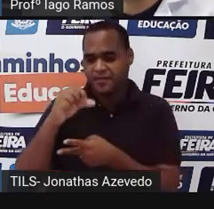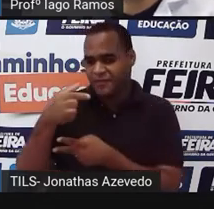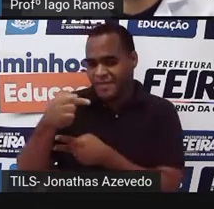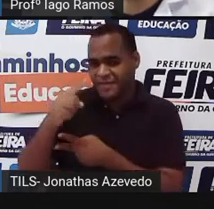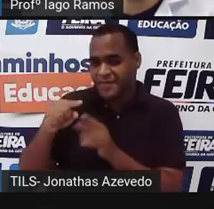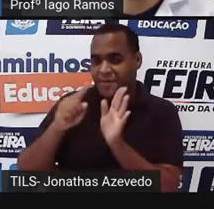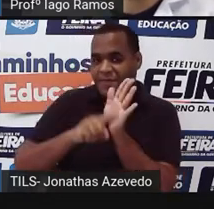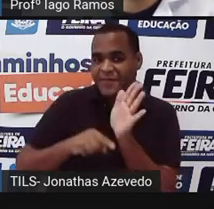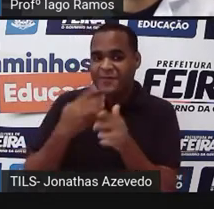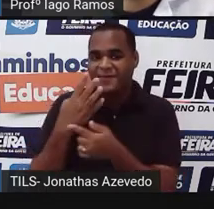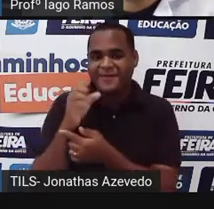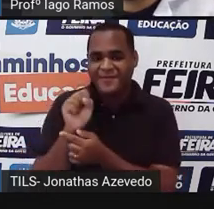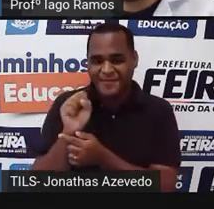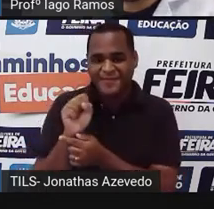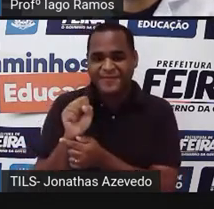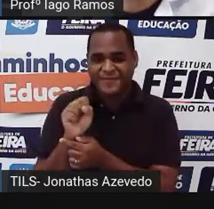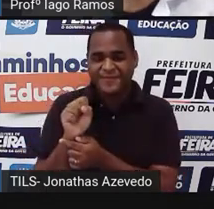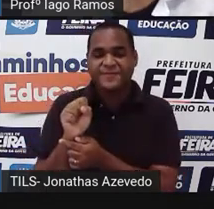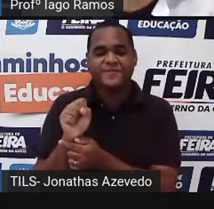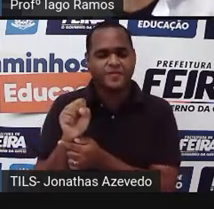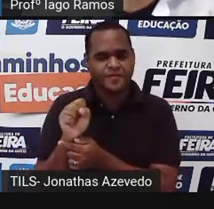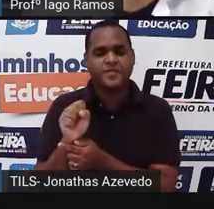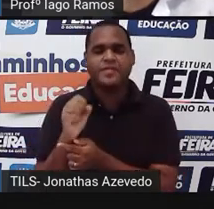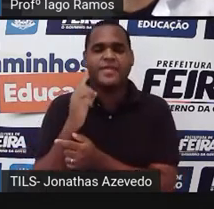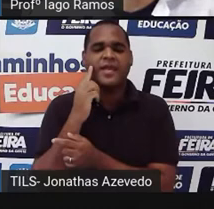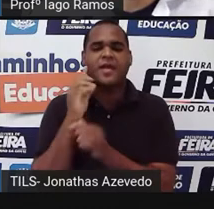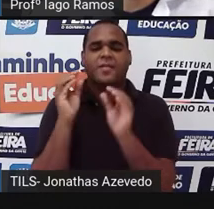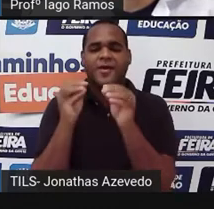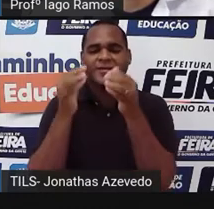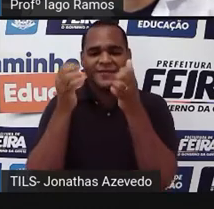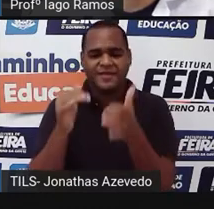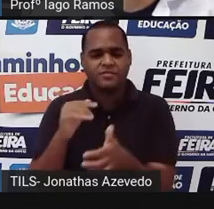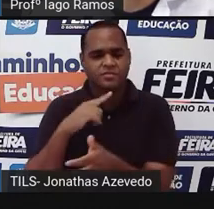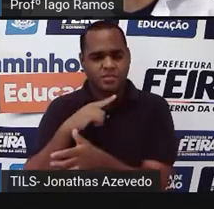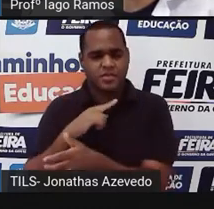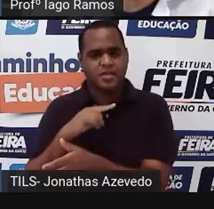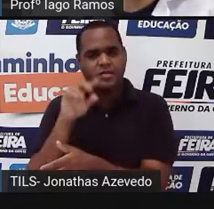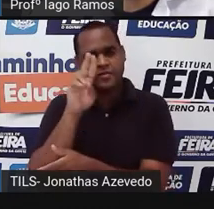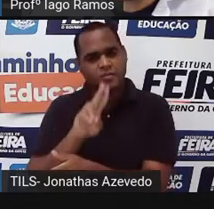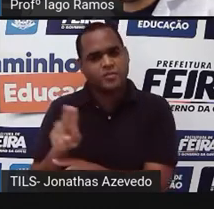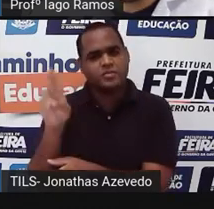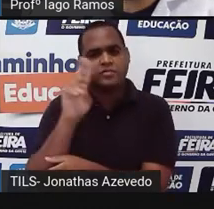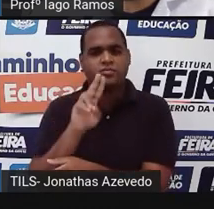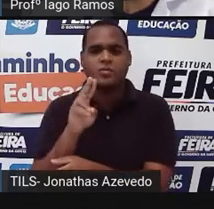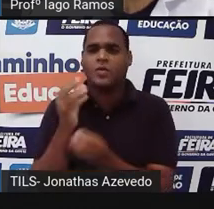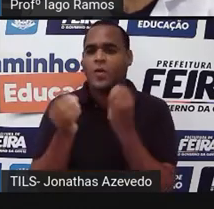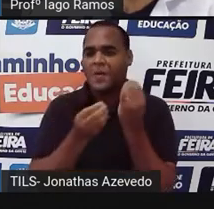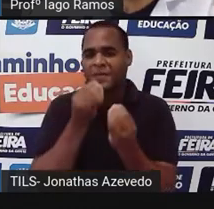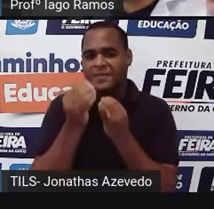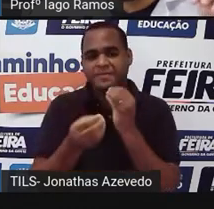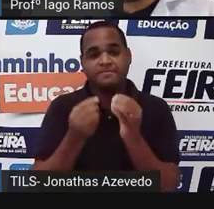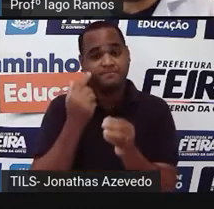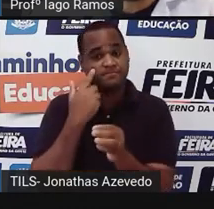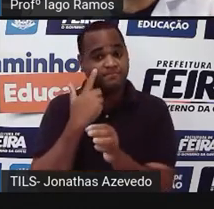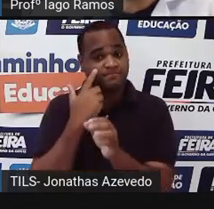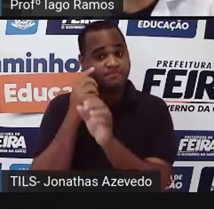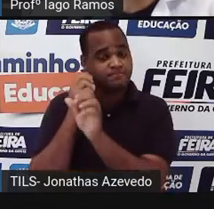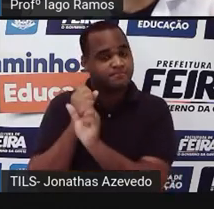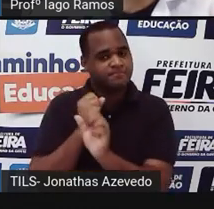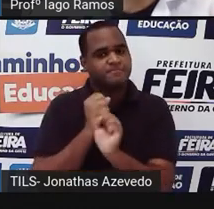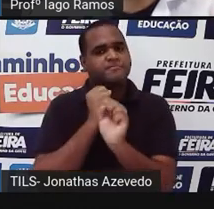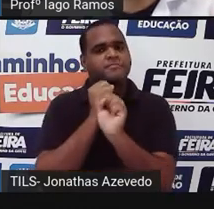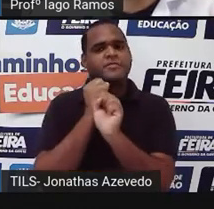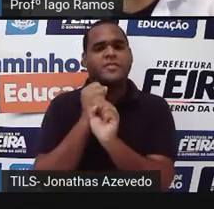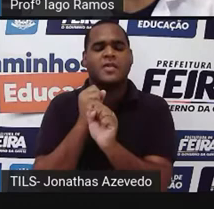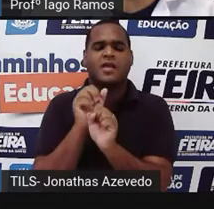menos 48, e eu estou colocando ali para que você tente usar a decomposição, tá? Professor, eu